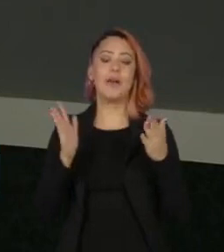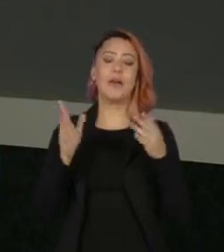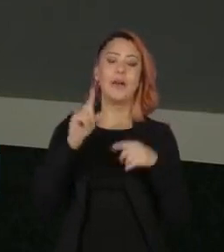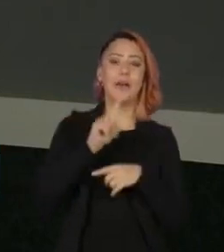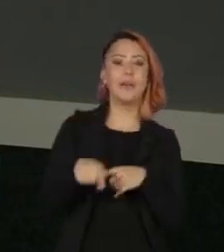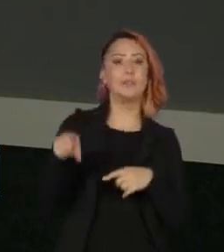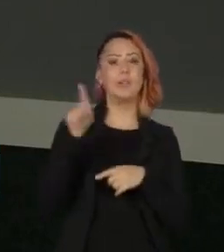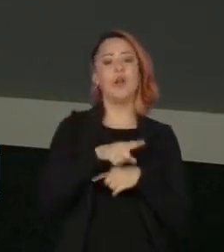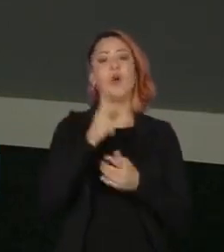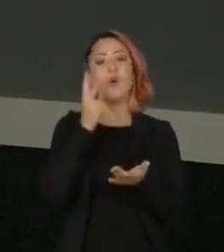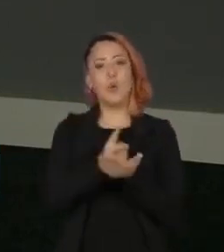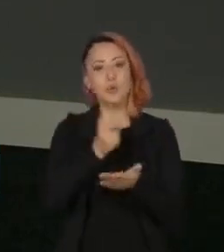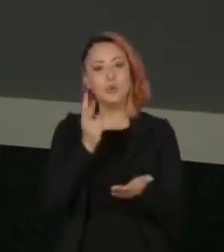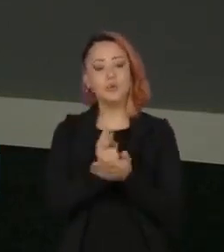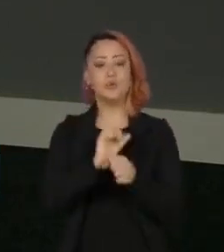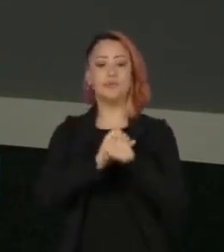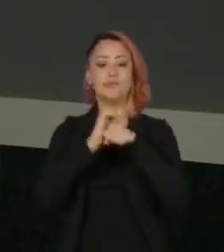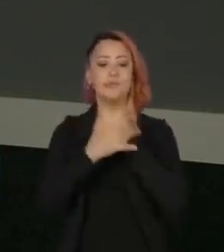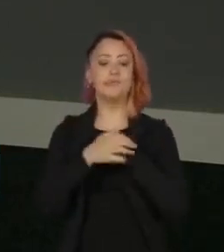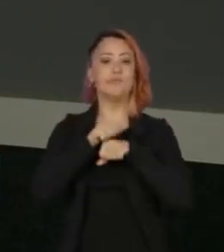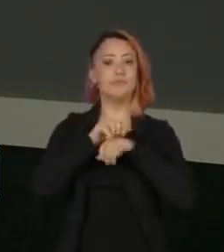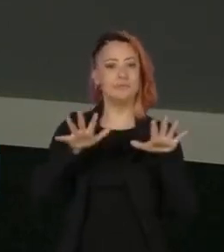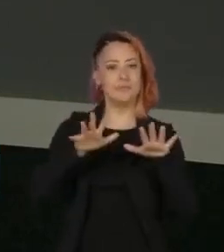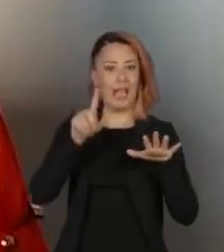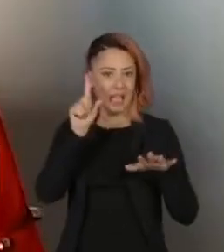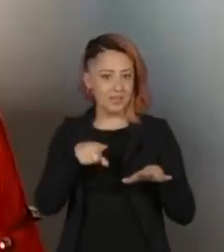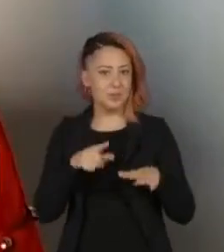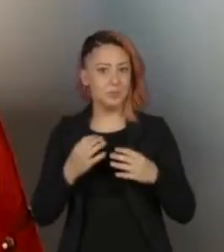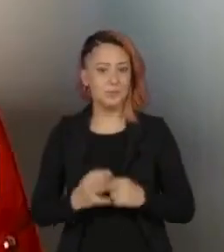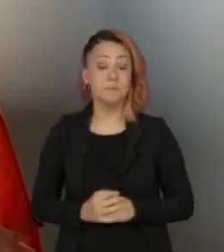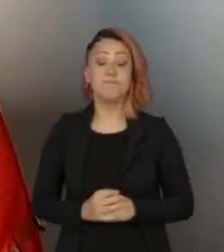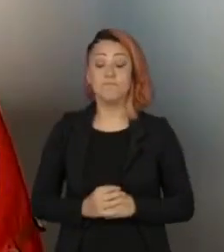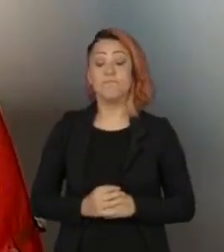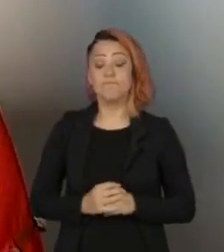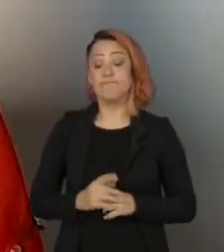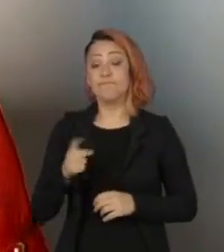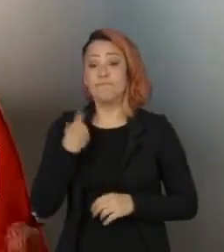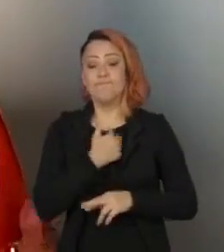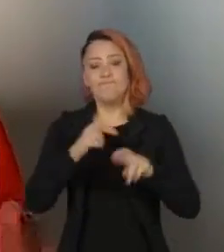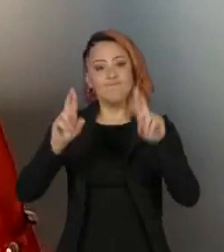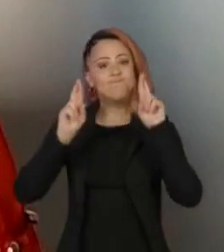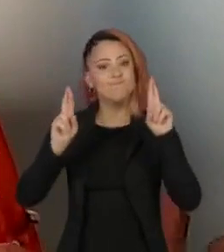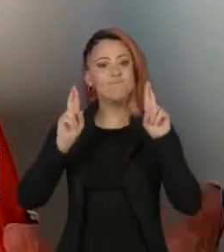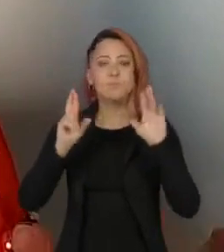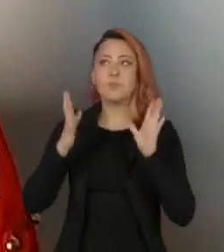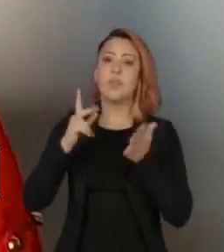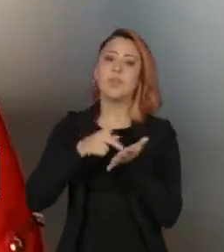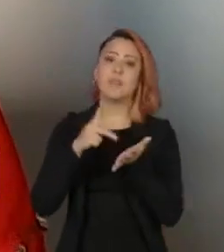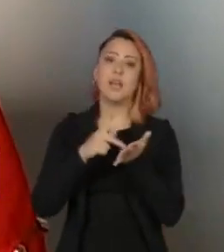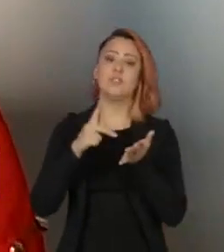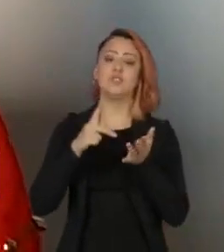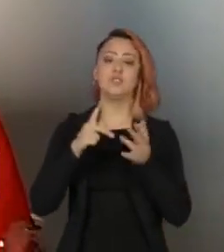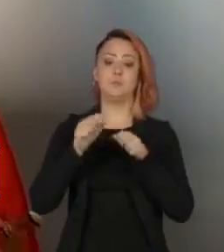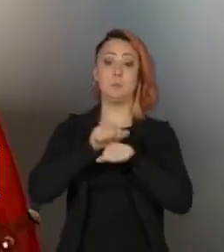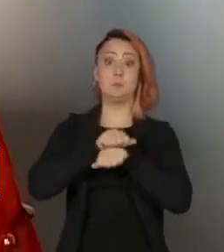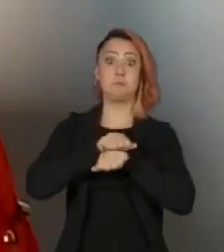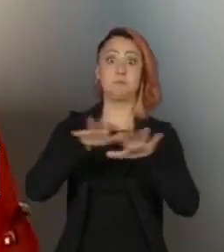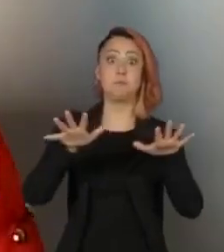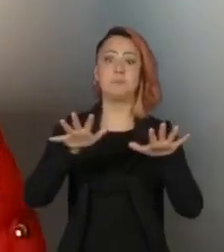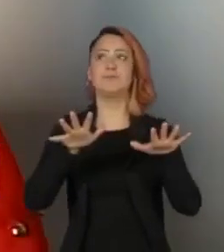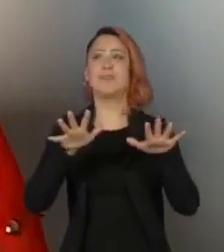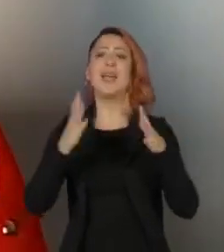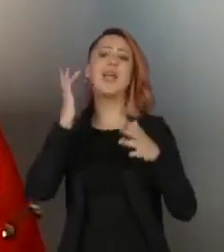proteção constante é a nossa realidade. A expectativa é que, assim, o termo pandemia talvez, agora,